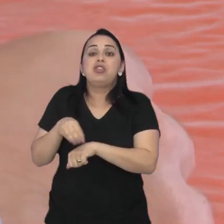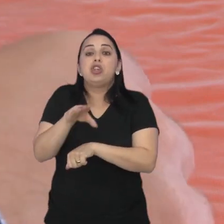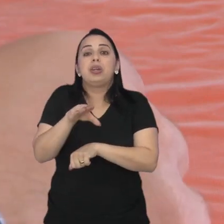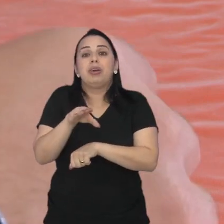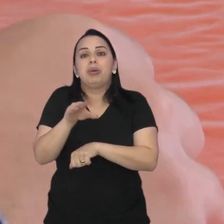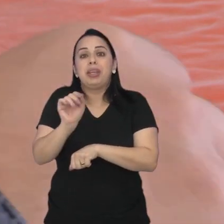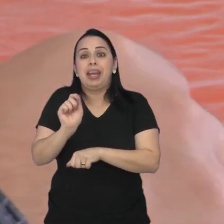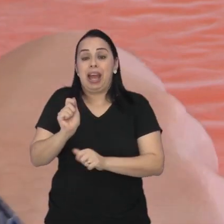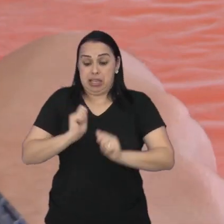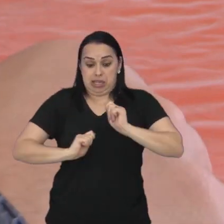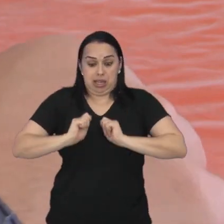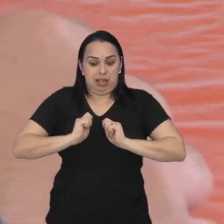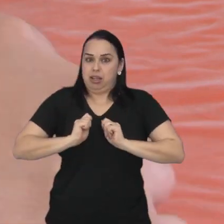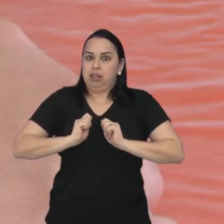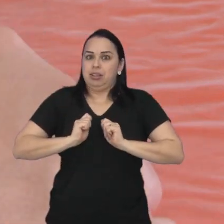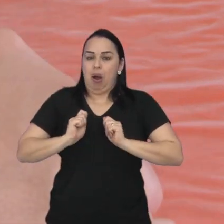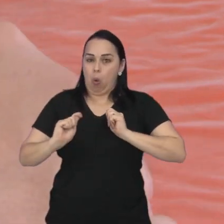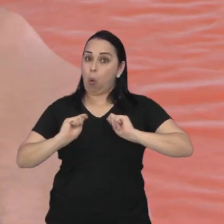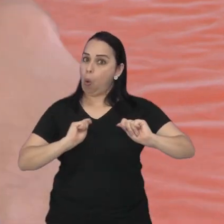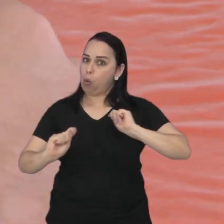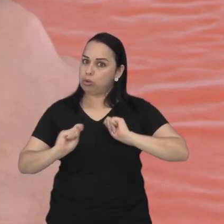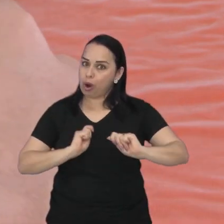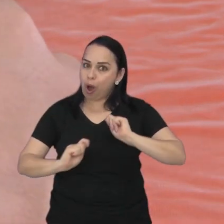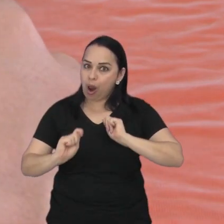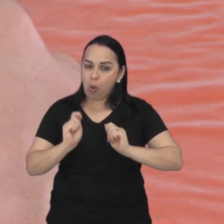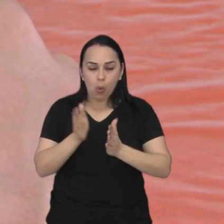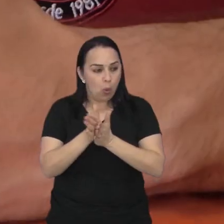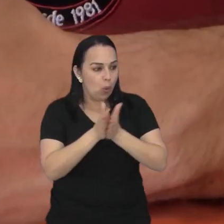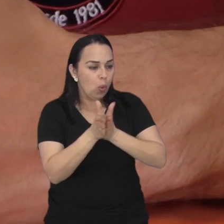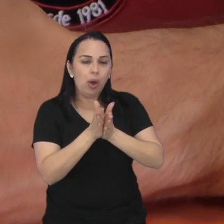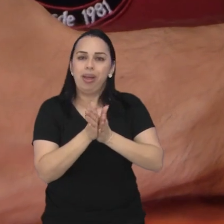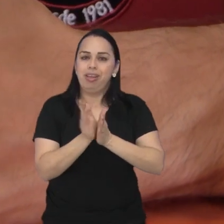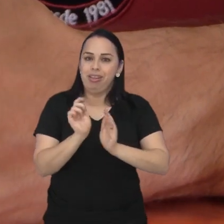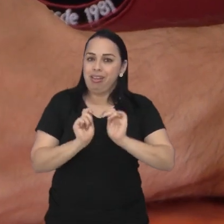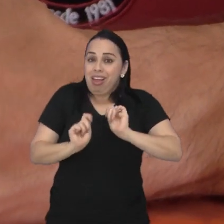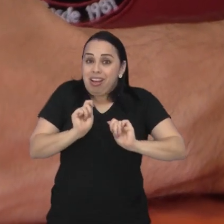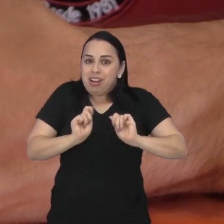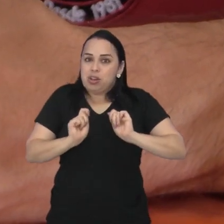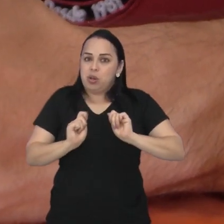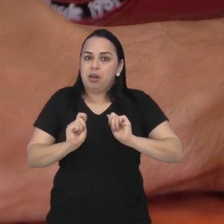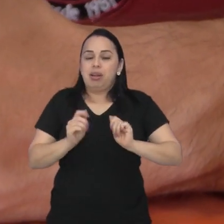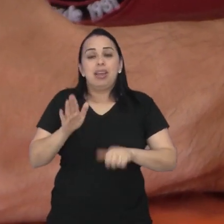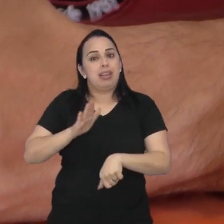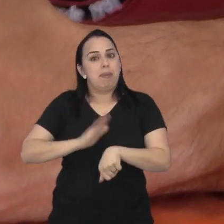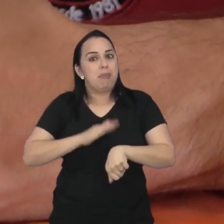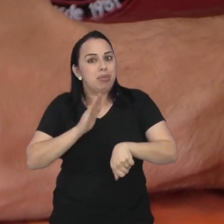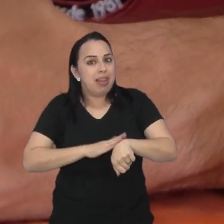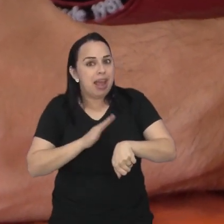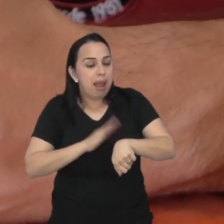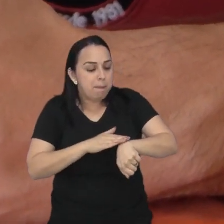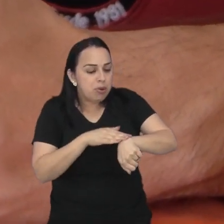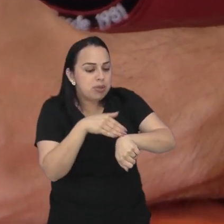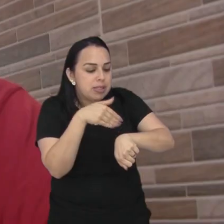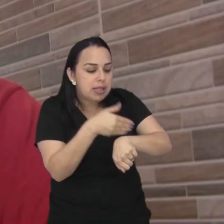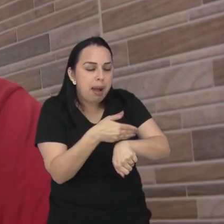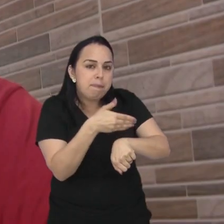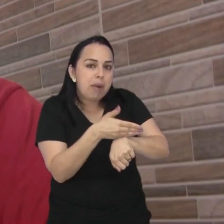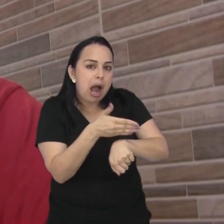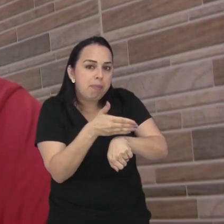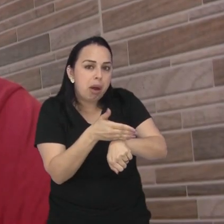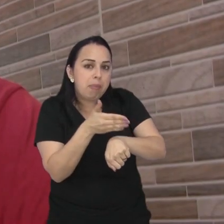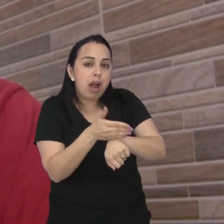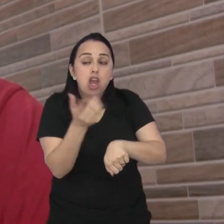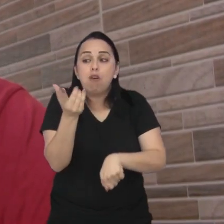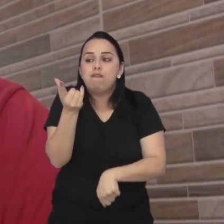dica é controlar a ansiedade e a empolgação e criar uma rotina com tempo limite para jogar e